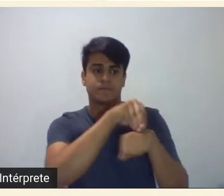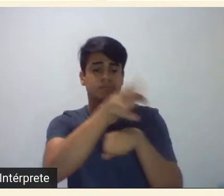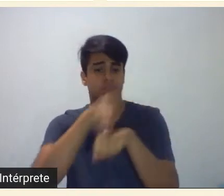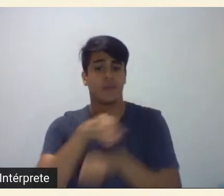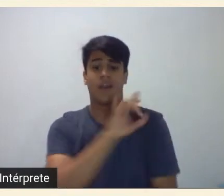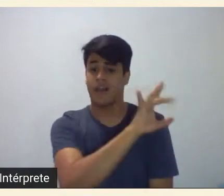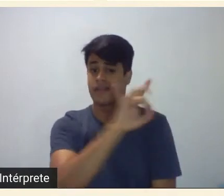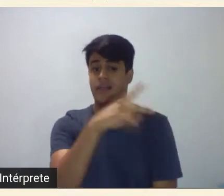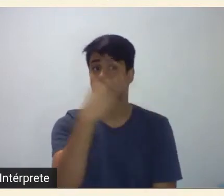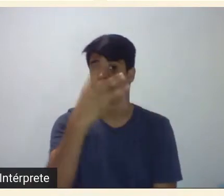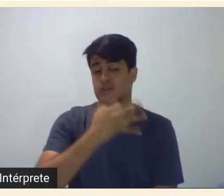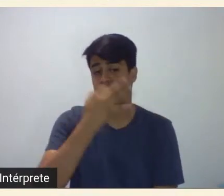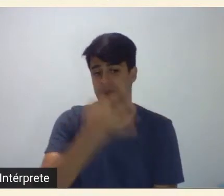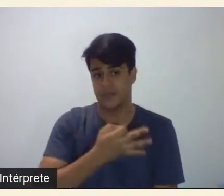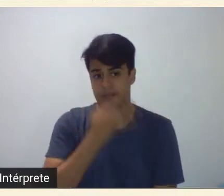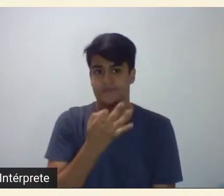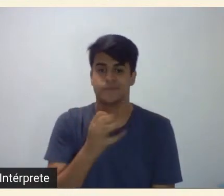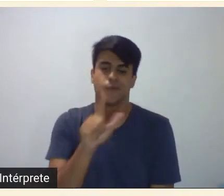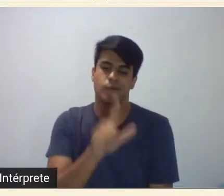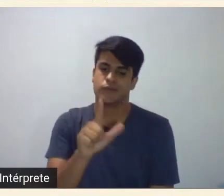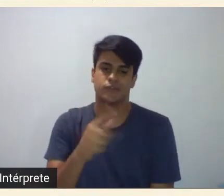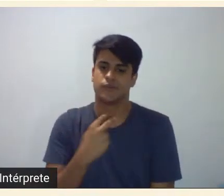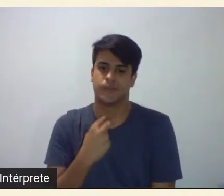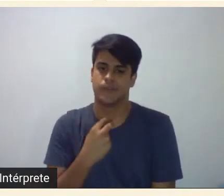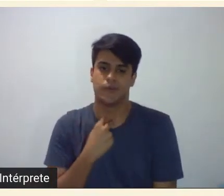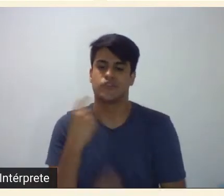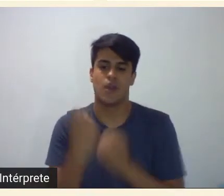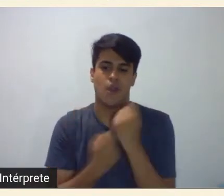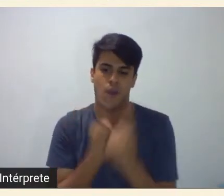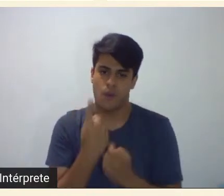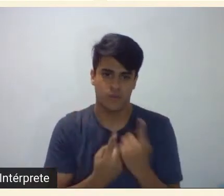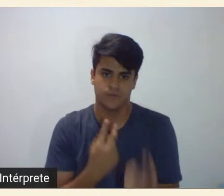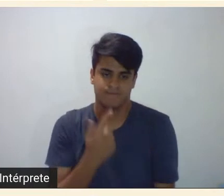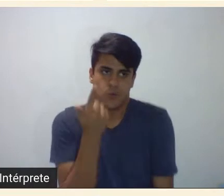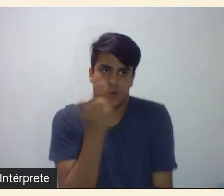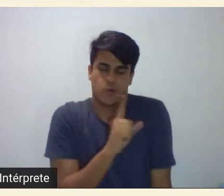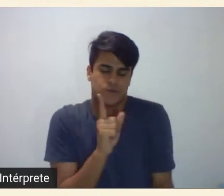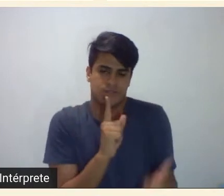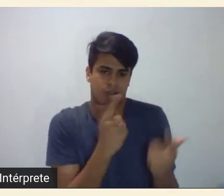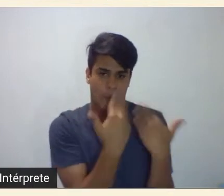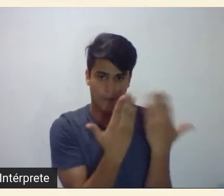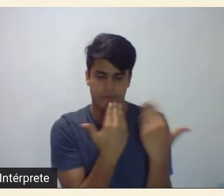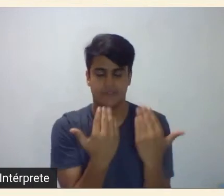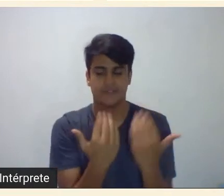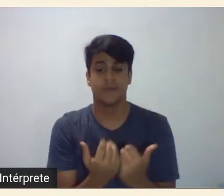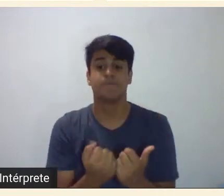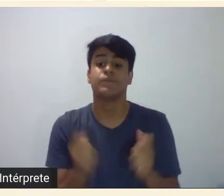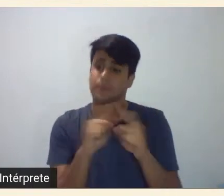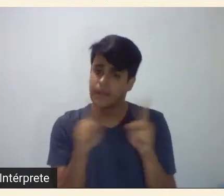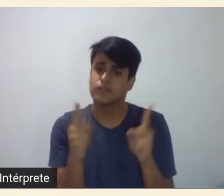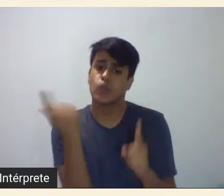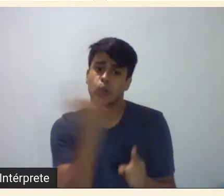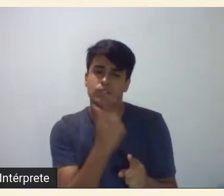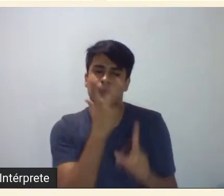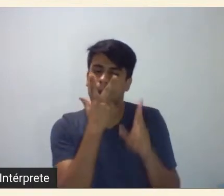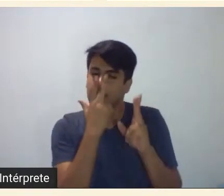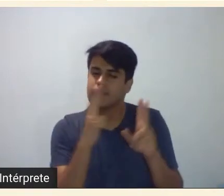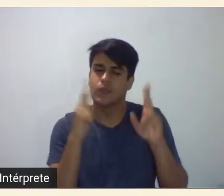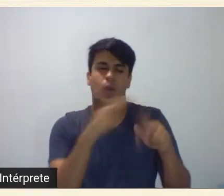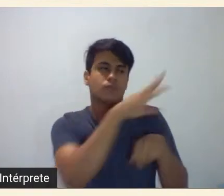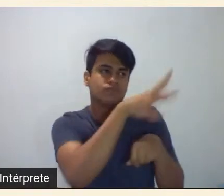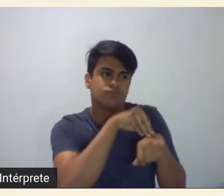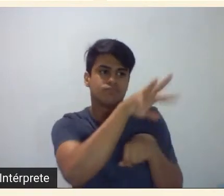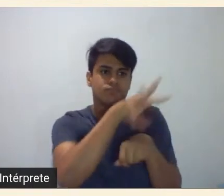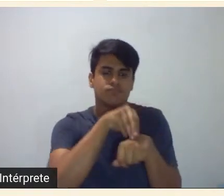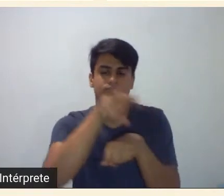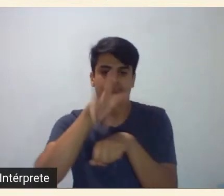artistas claro que eu não pude falar com o Harvard por exemplo que participou mas eu fui colhendo dados sobre os artistas eu